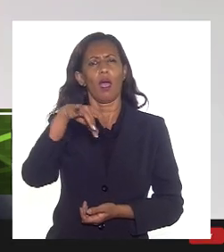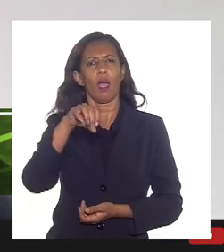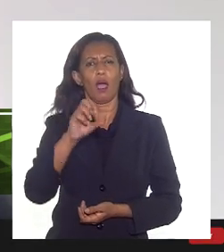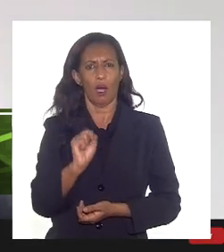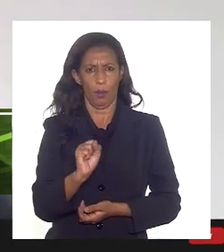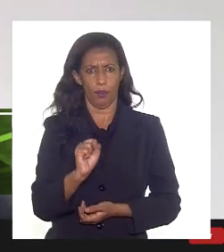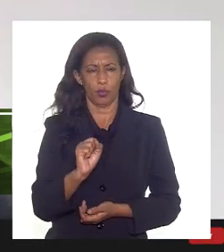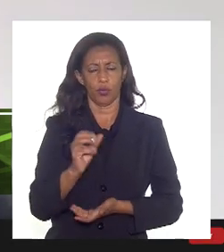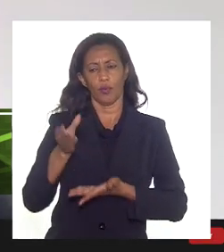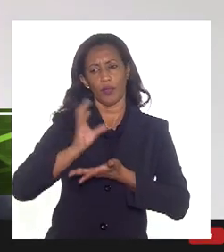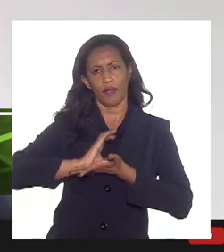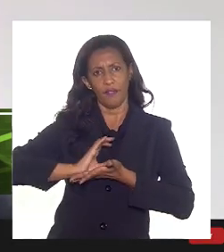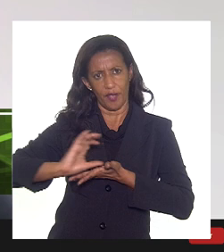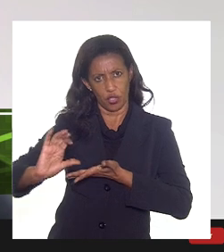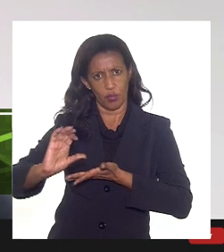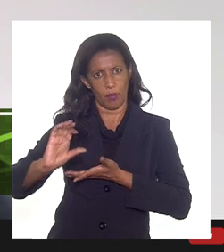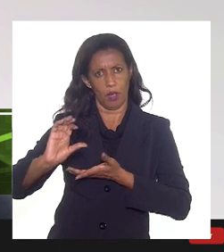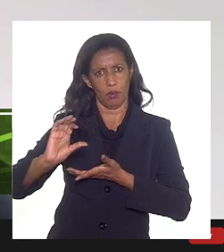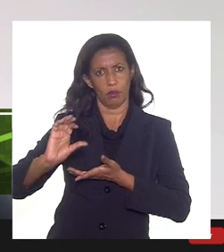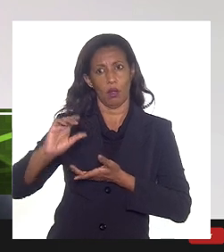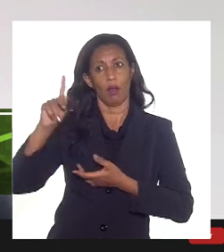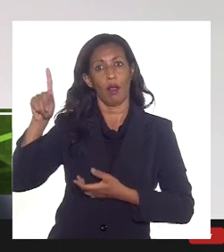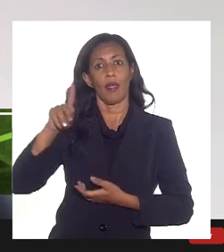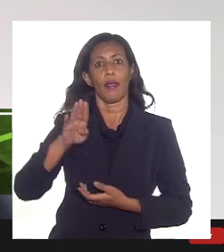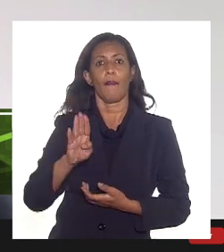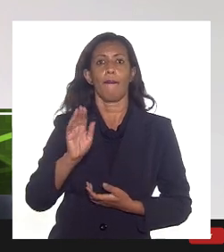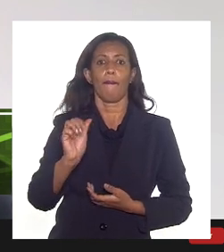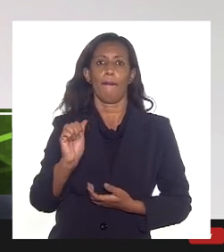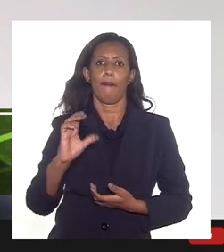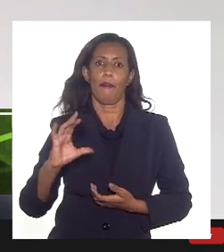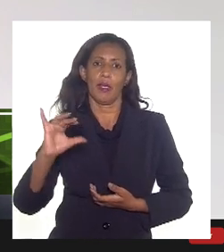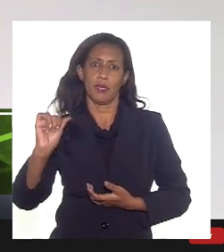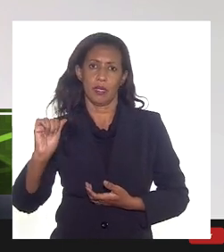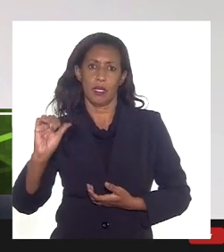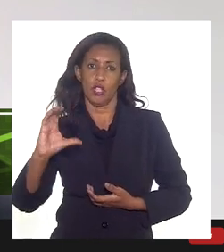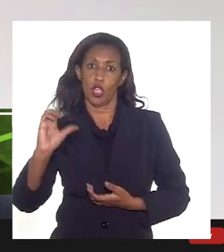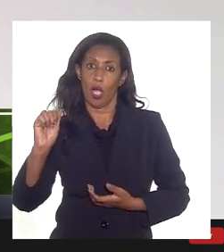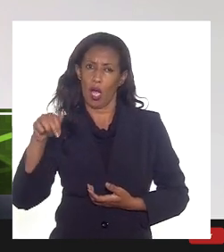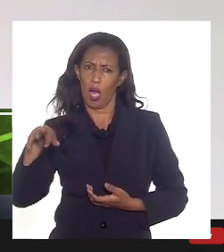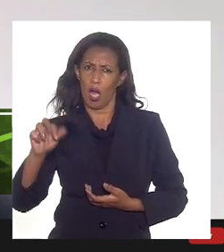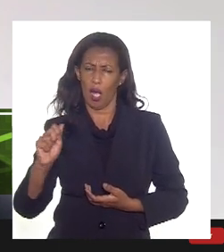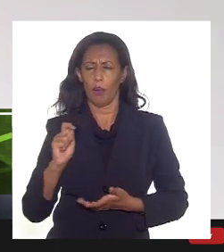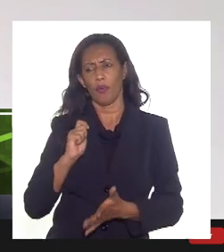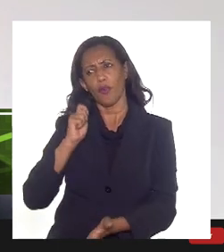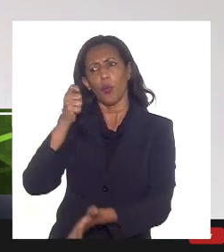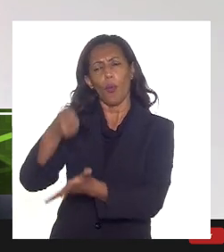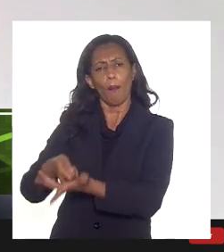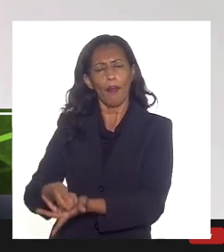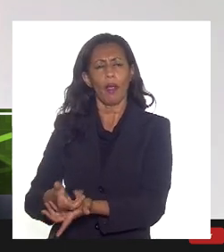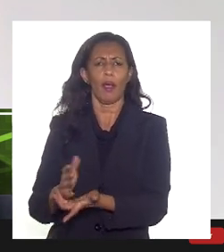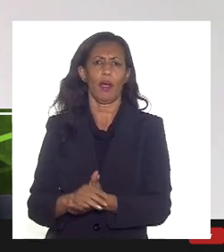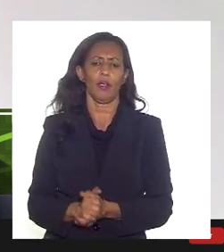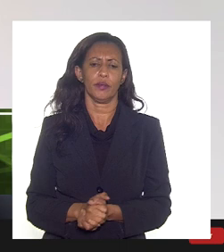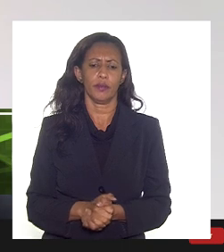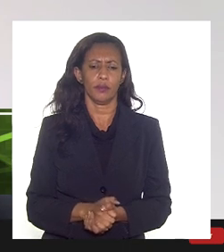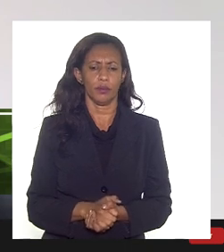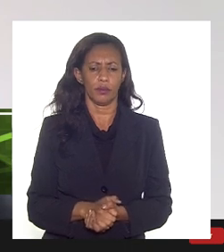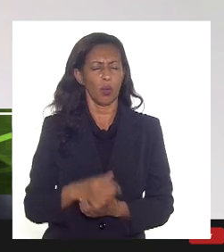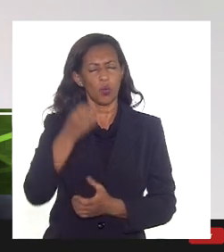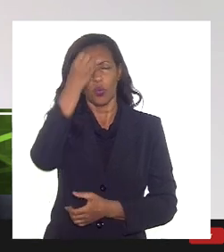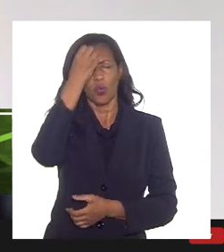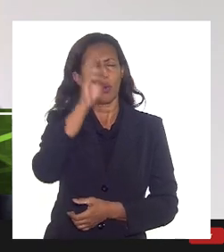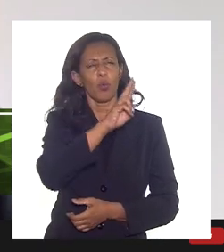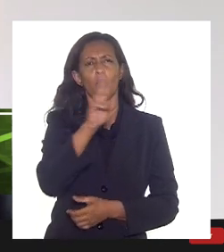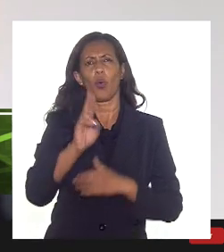reinvestimentos na região da Bacia de Campos e aí foram compradas agora não lembro o nome das empresas